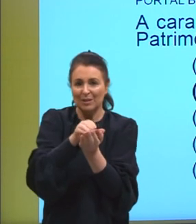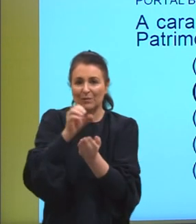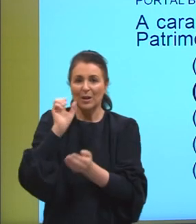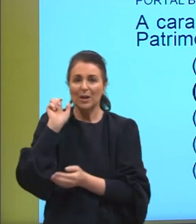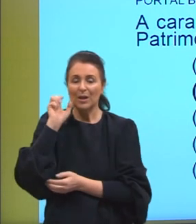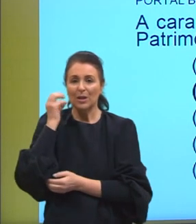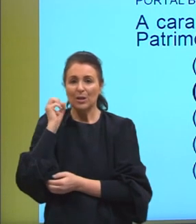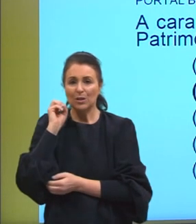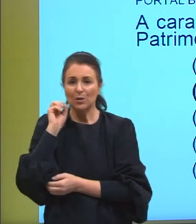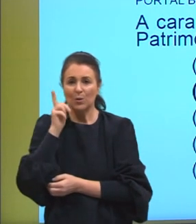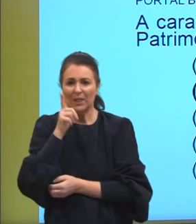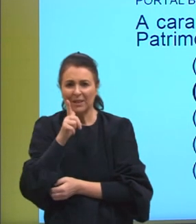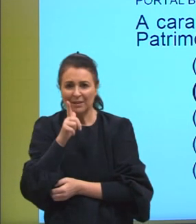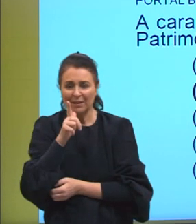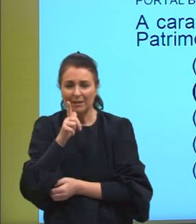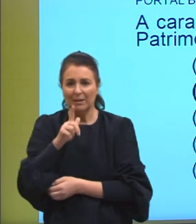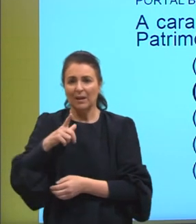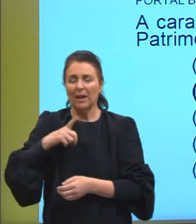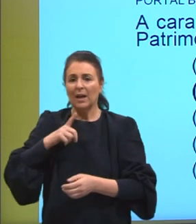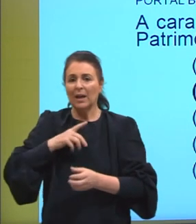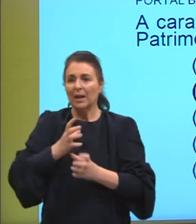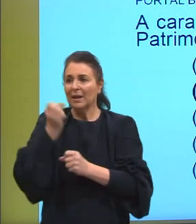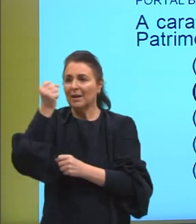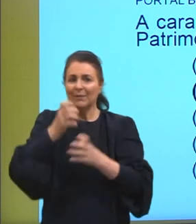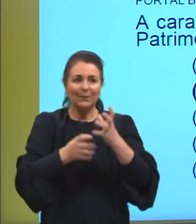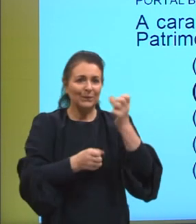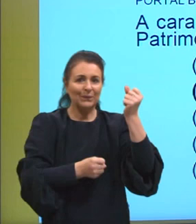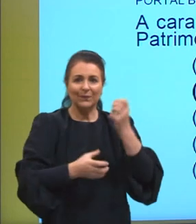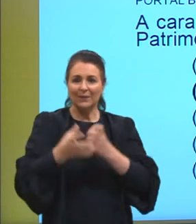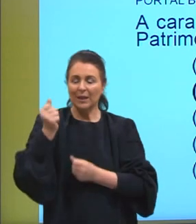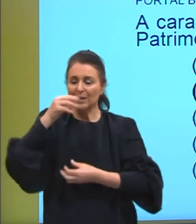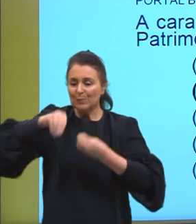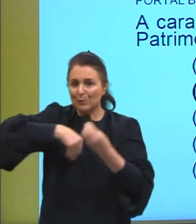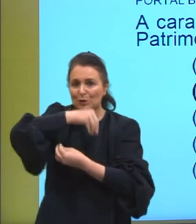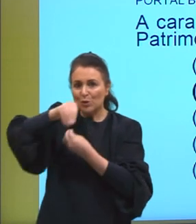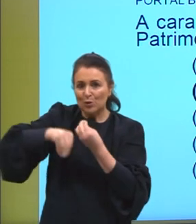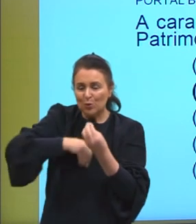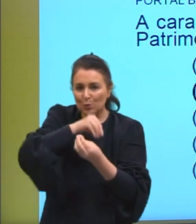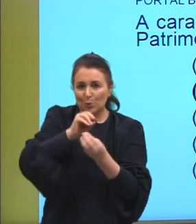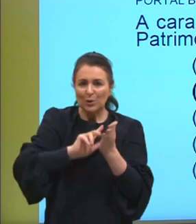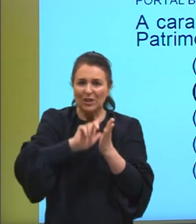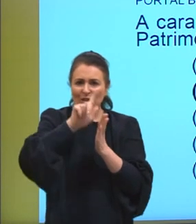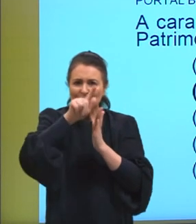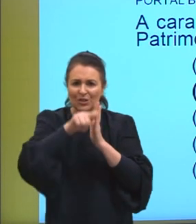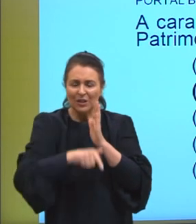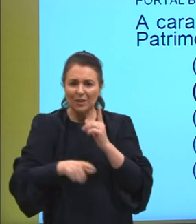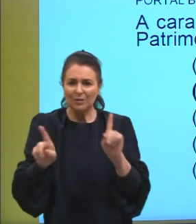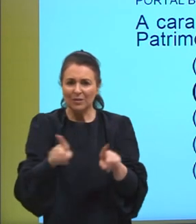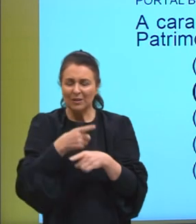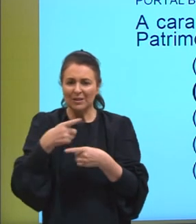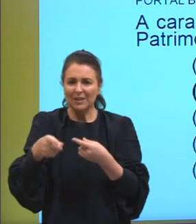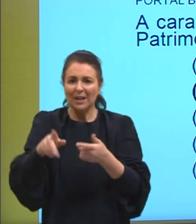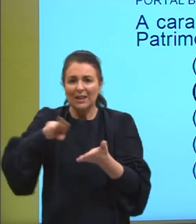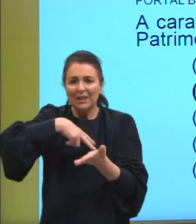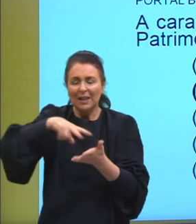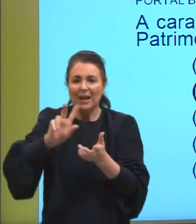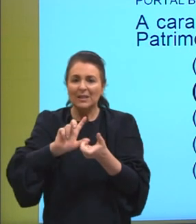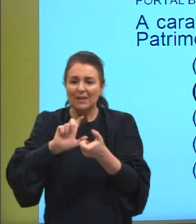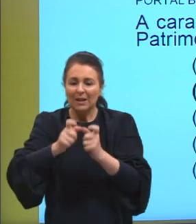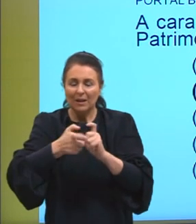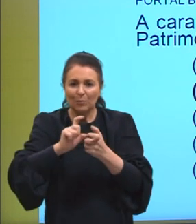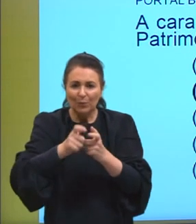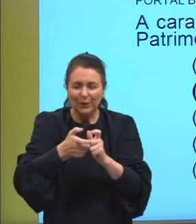no estado de Pernambuco. O frevo é formado pela grande mescla de gêneros musicais, danças, capoeiras, artesanato.